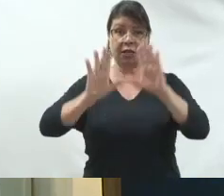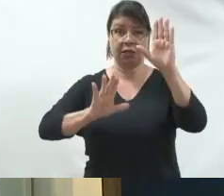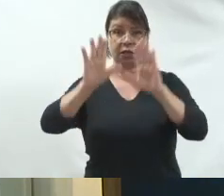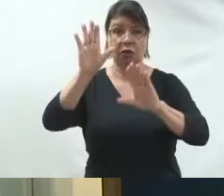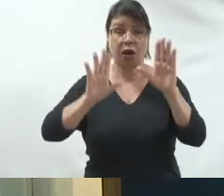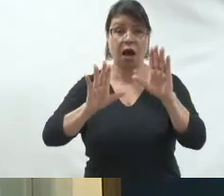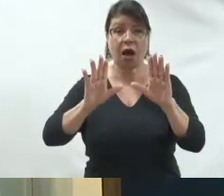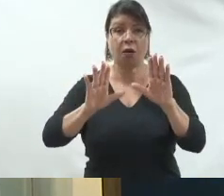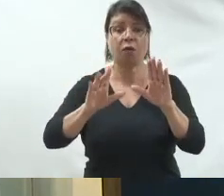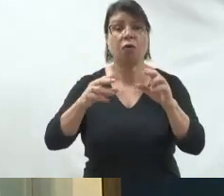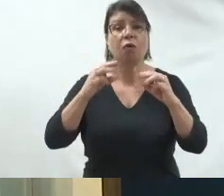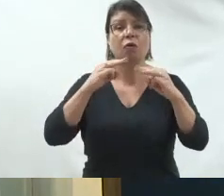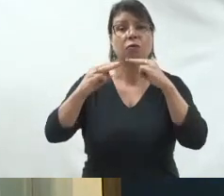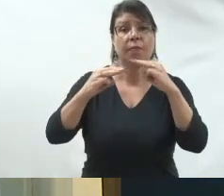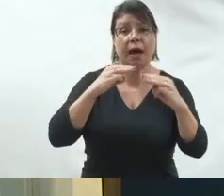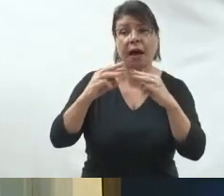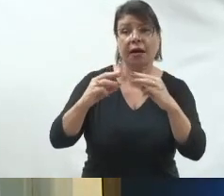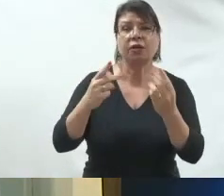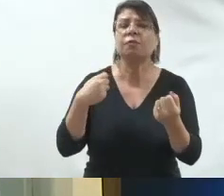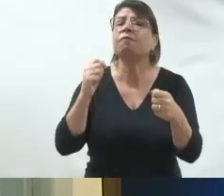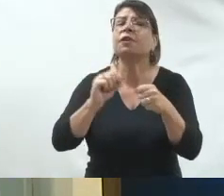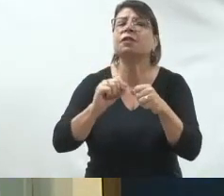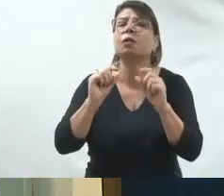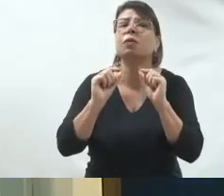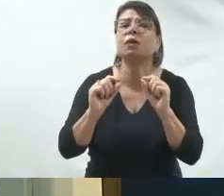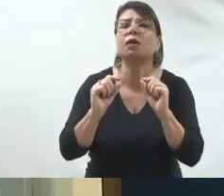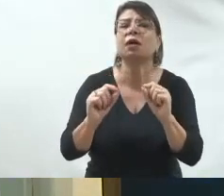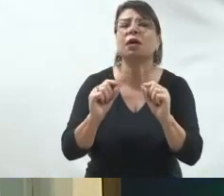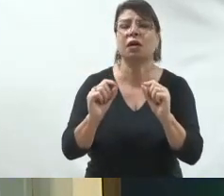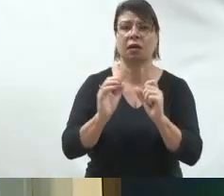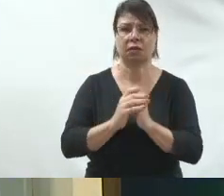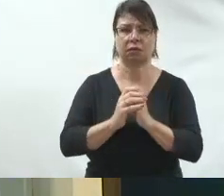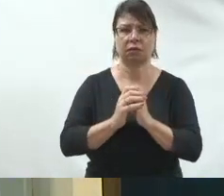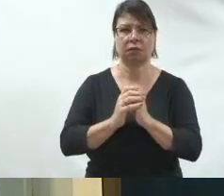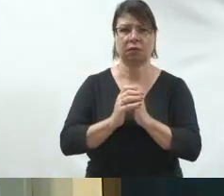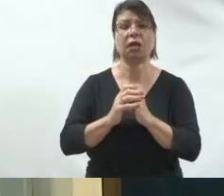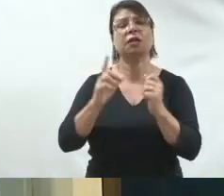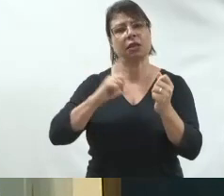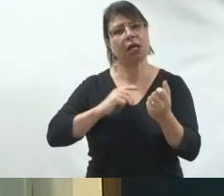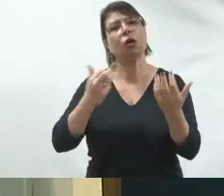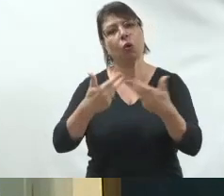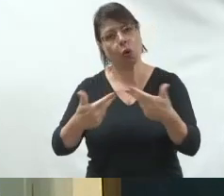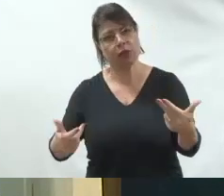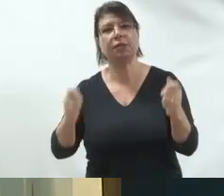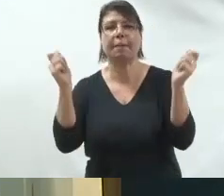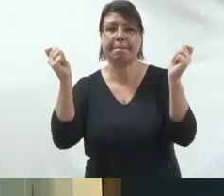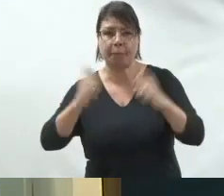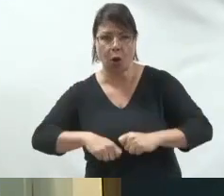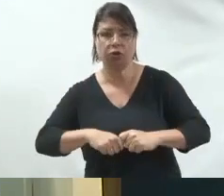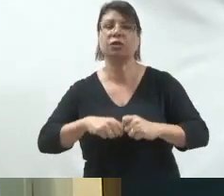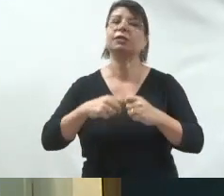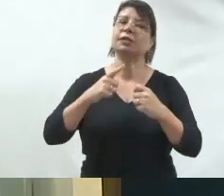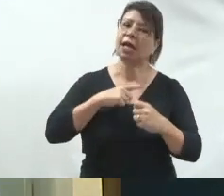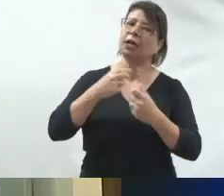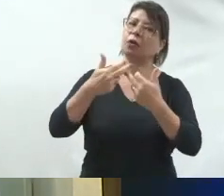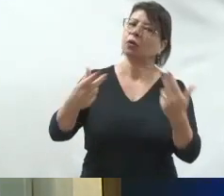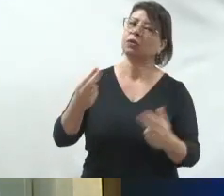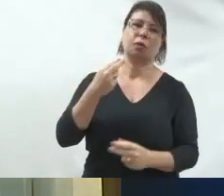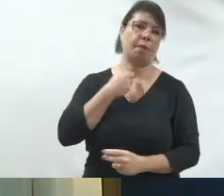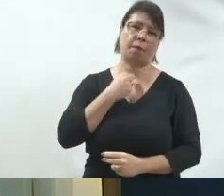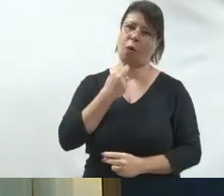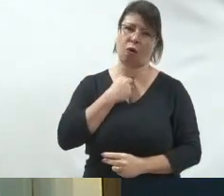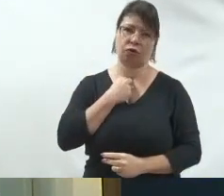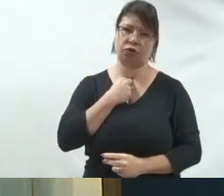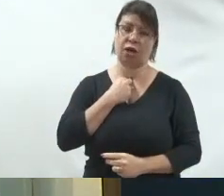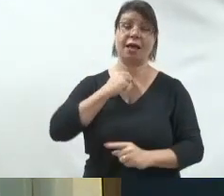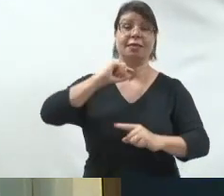aquilo que você quer fazer, aquilo que você precisa fazer e aquilo que você não pode fazer. Ou aquilo que você pode abrir mão. Para depois você ir para a questão do